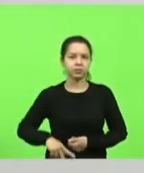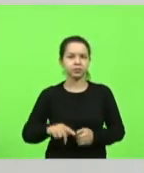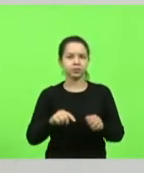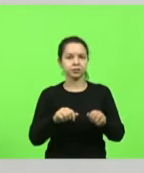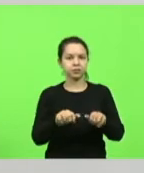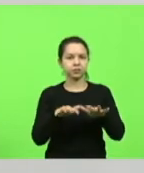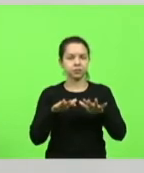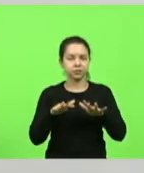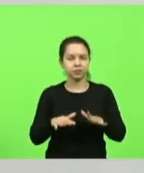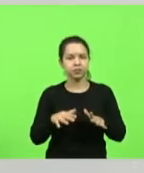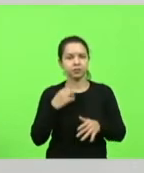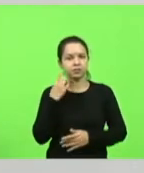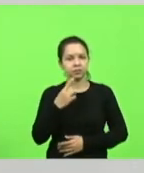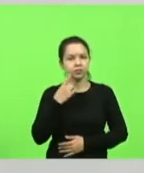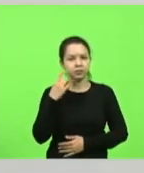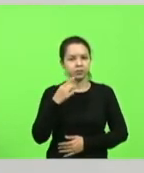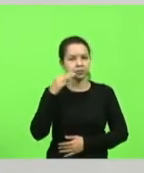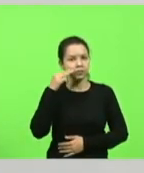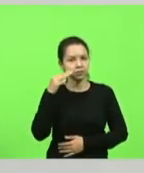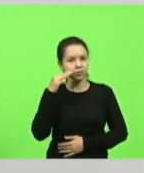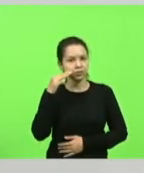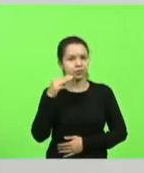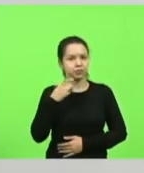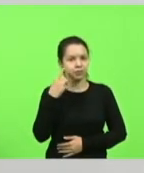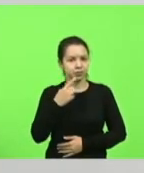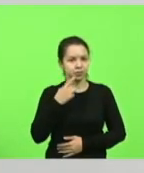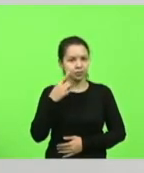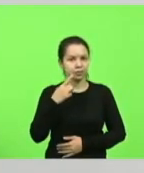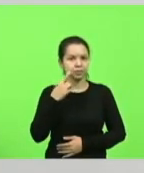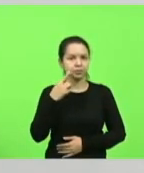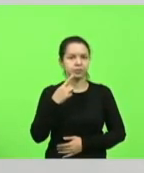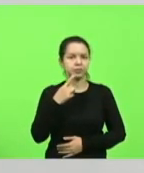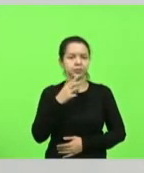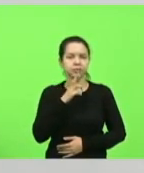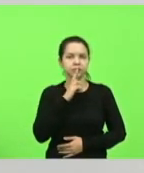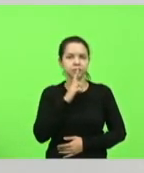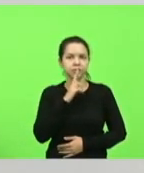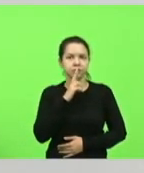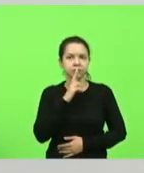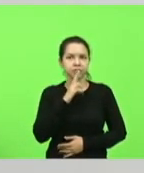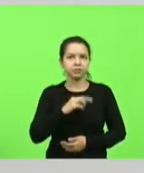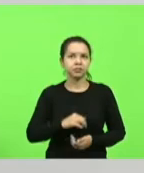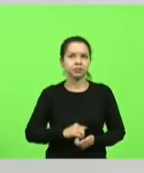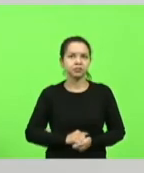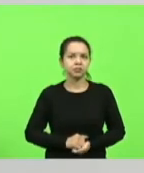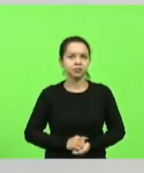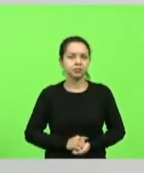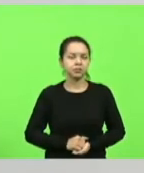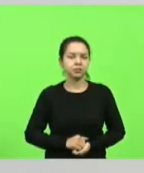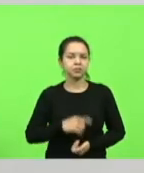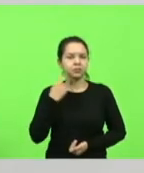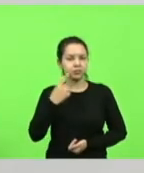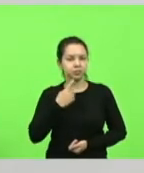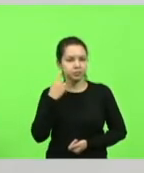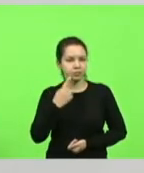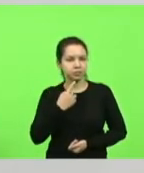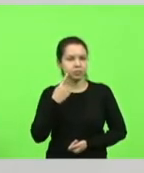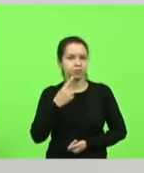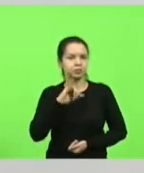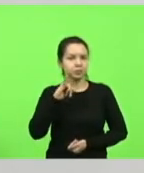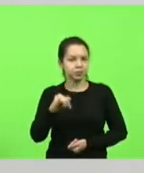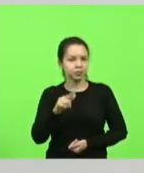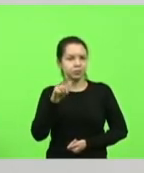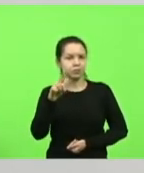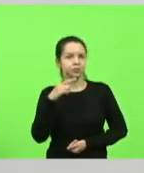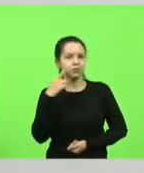Marlene Fengler deputado Mioto deputado Júlio Garcia deputado